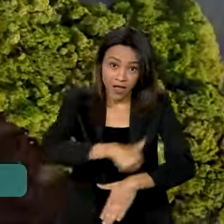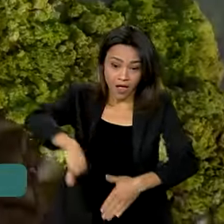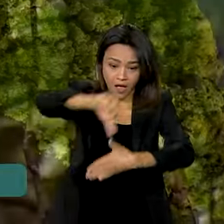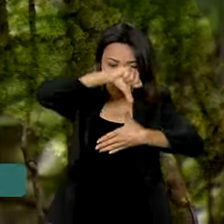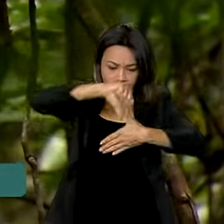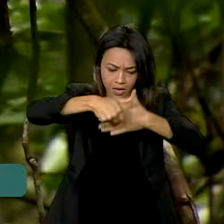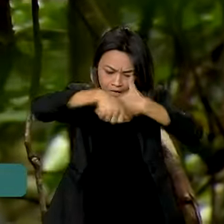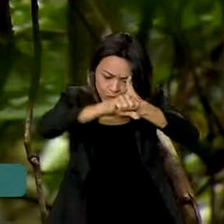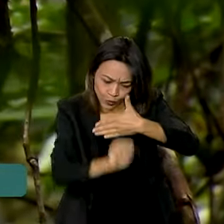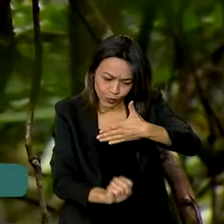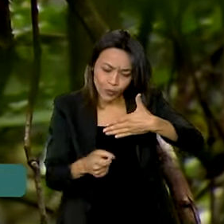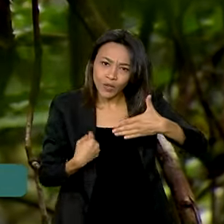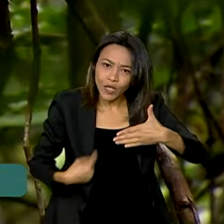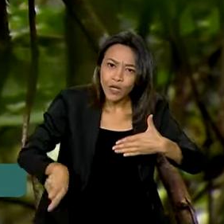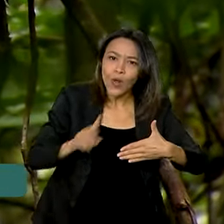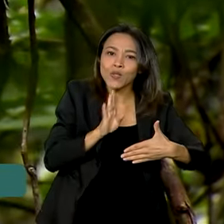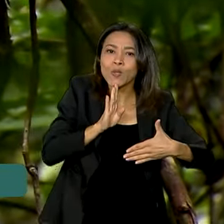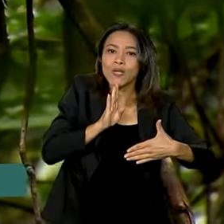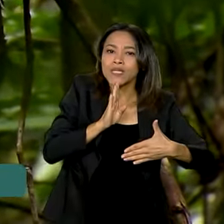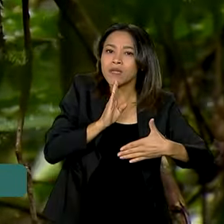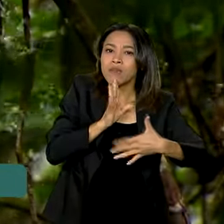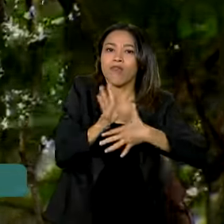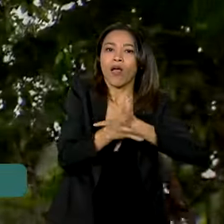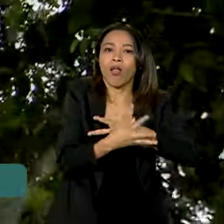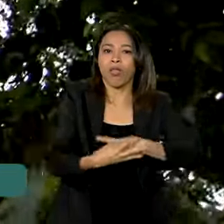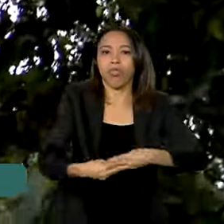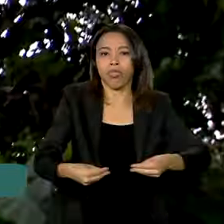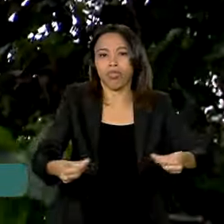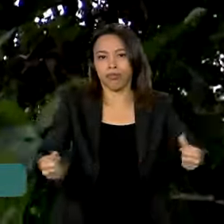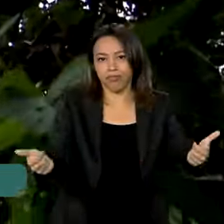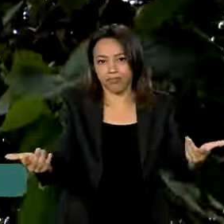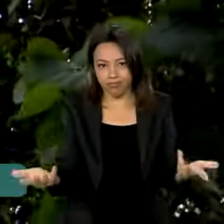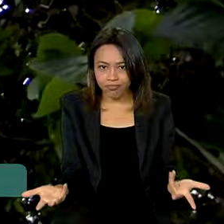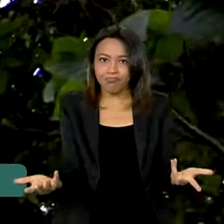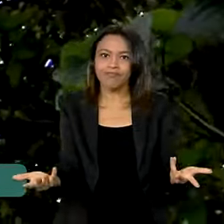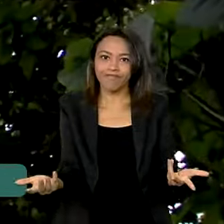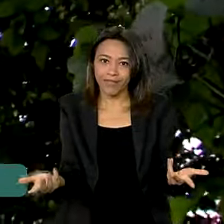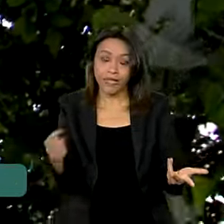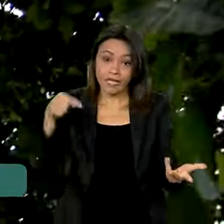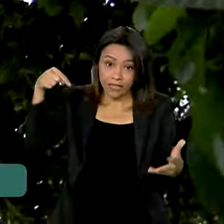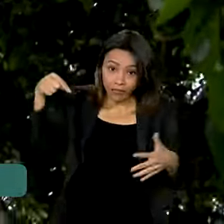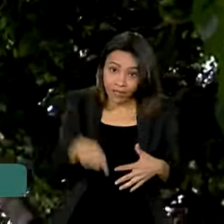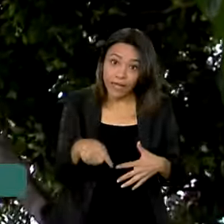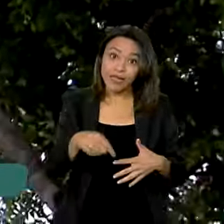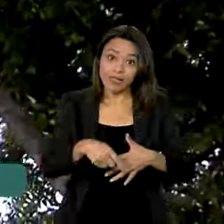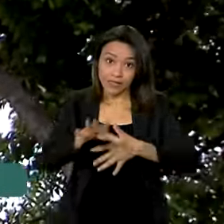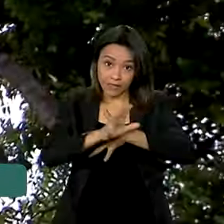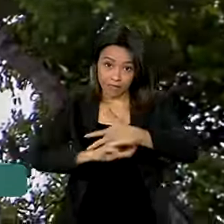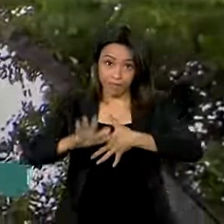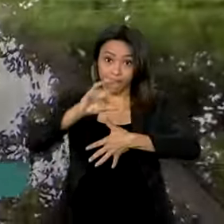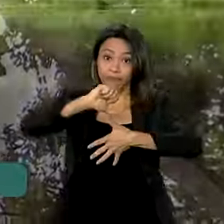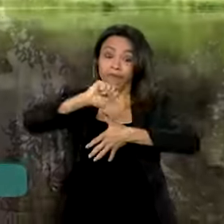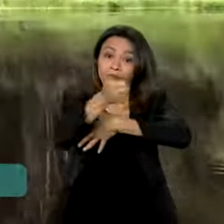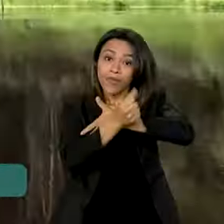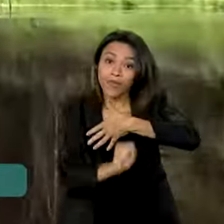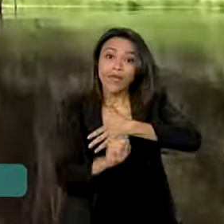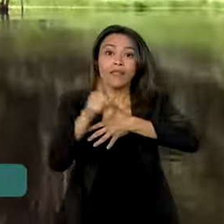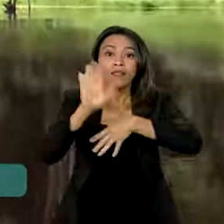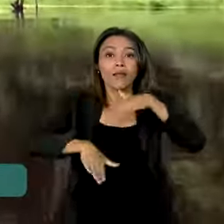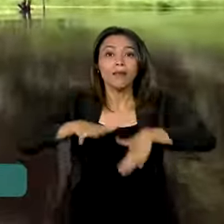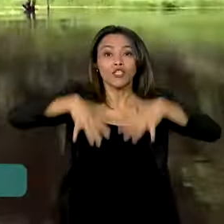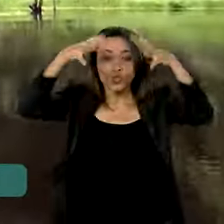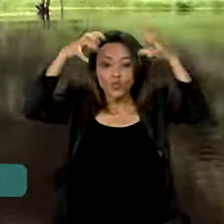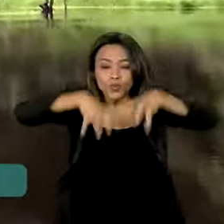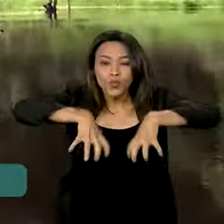que conhecemos, não existiria. Dela depende o regime de chuvas que